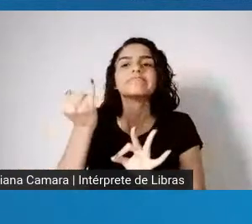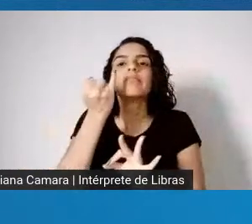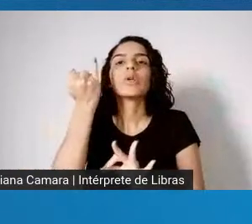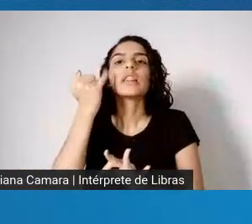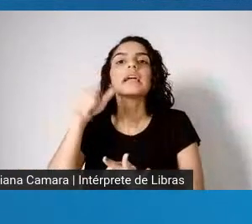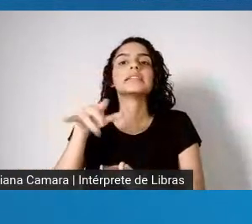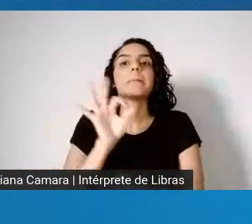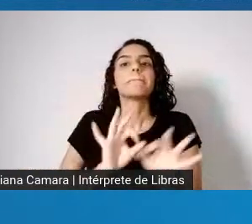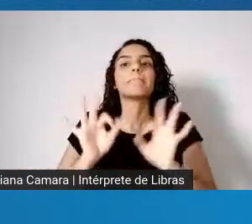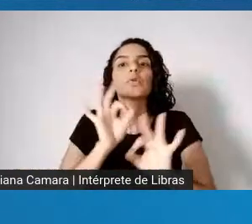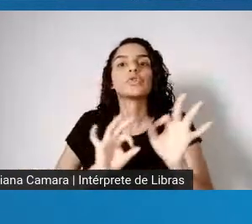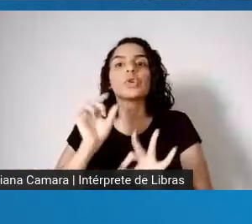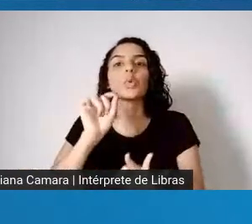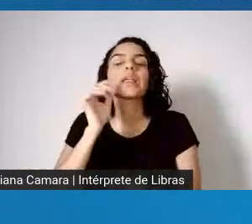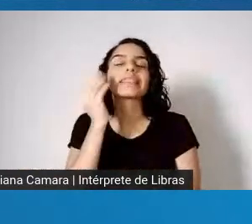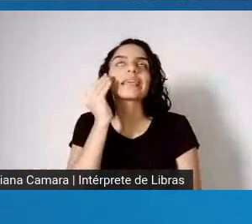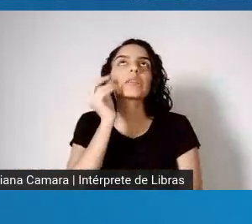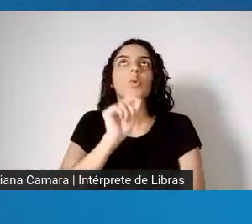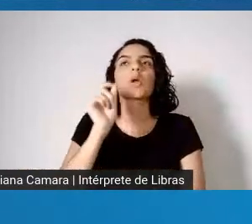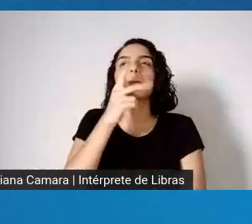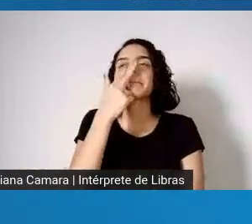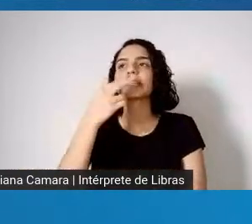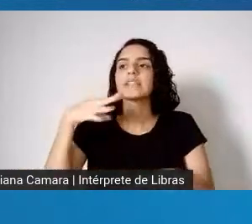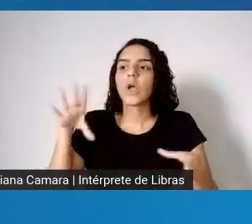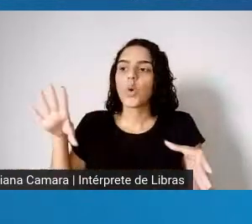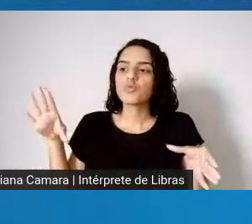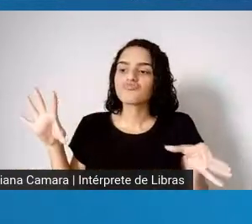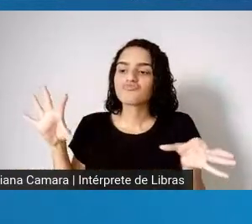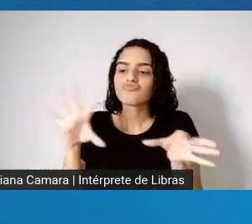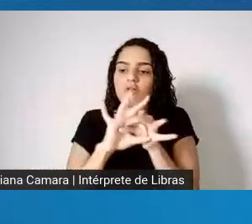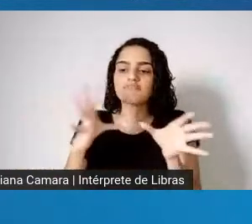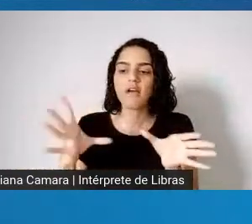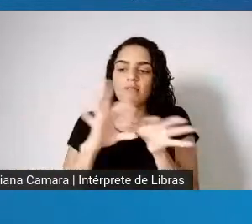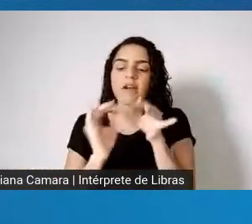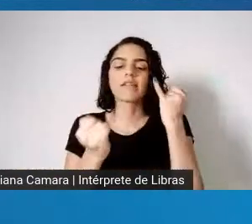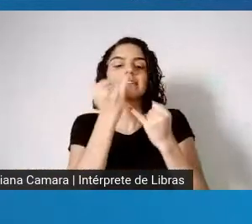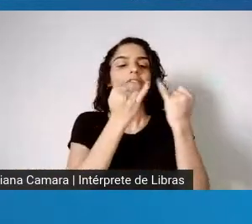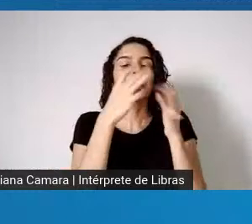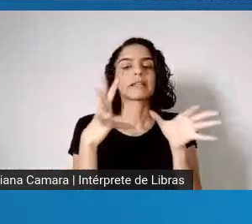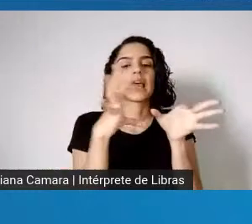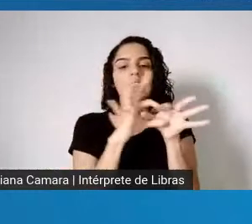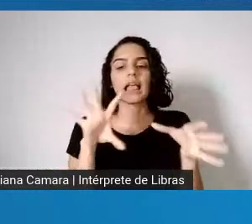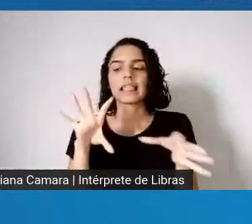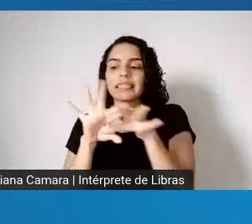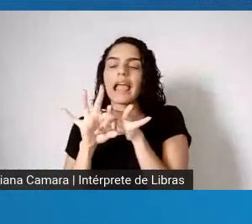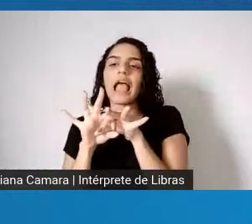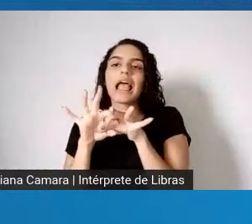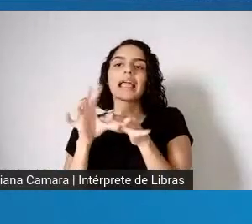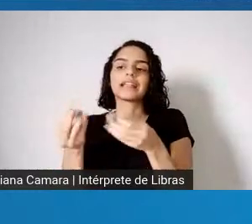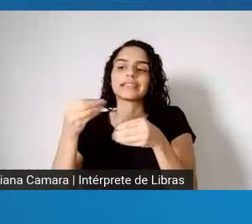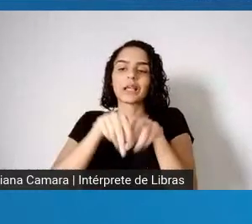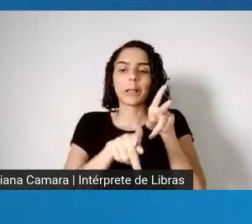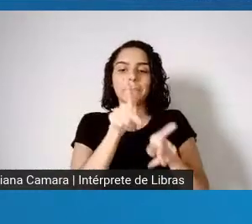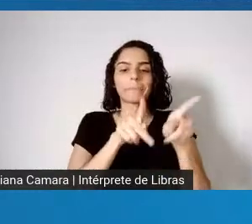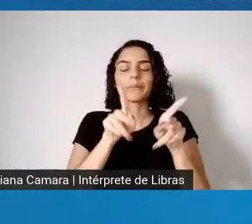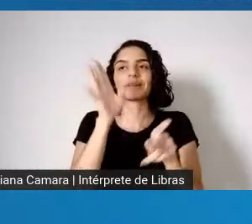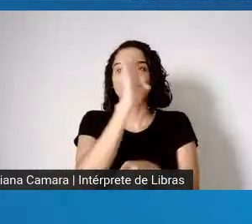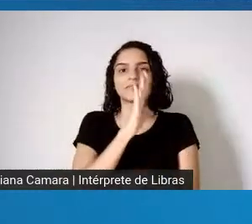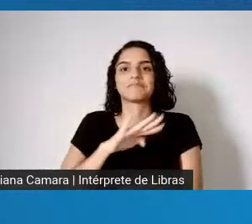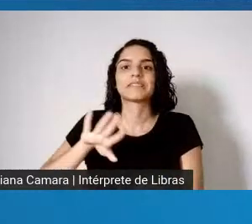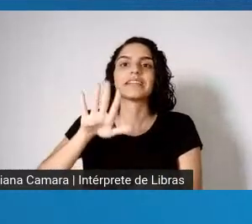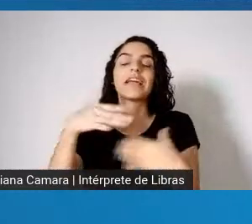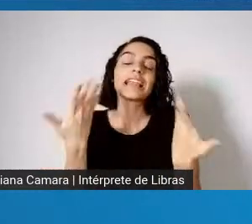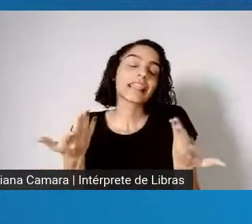digamos assim, combinar, conjugar um conjunto de informações populacionais sobre o Brasil. Então, é um empreendimento